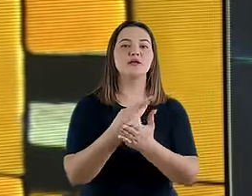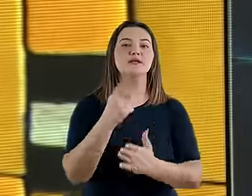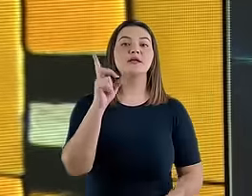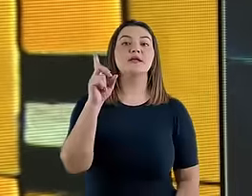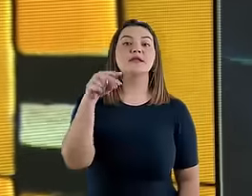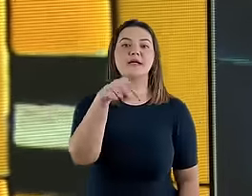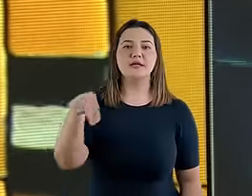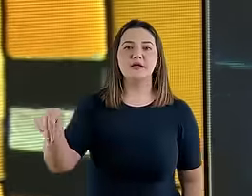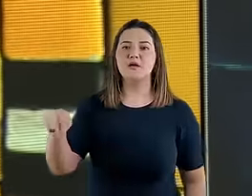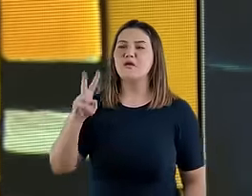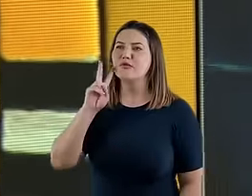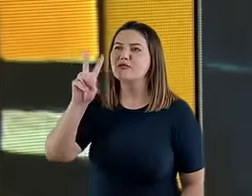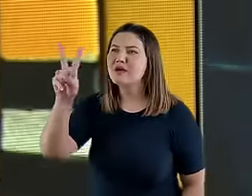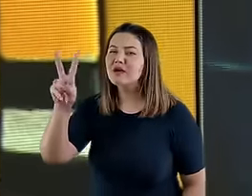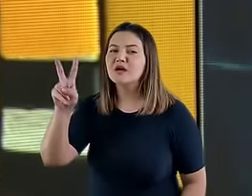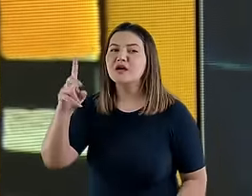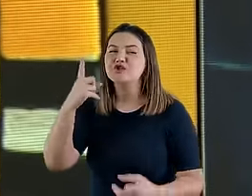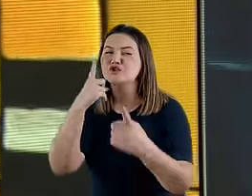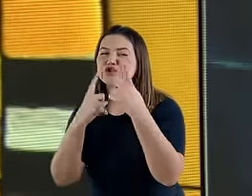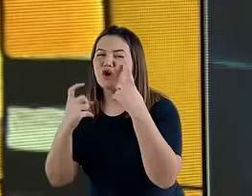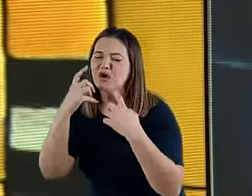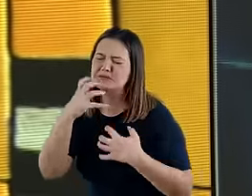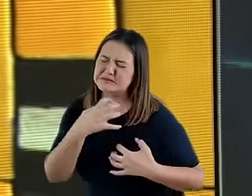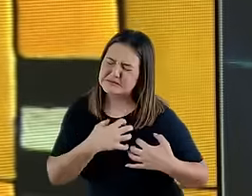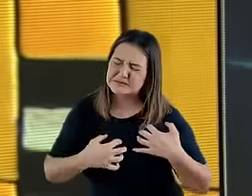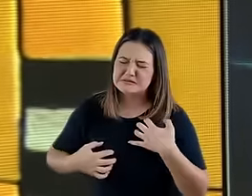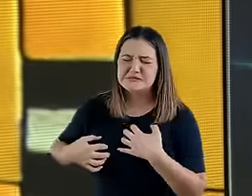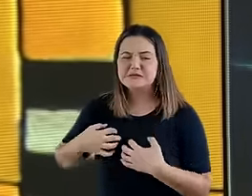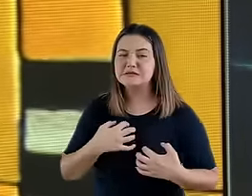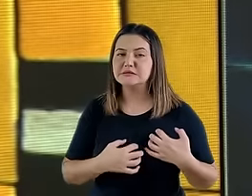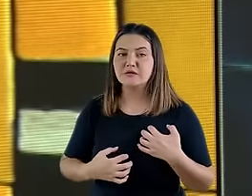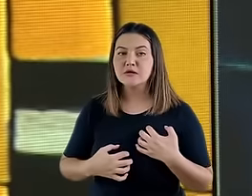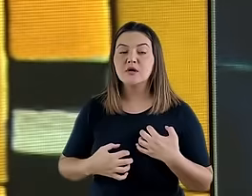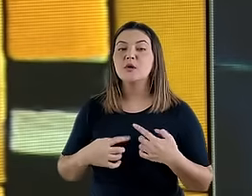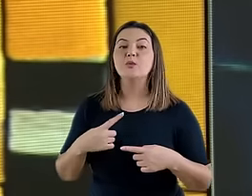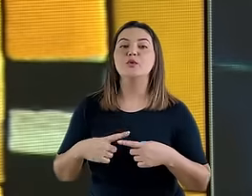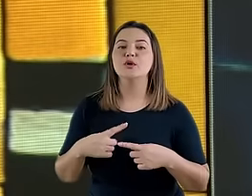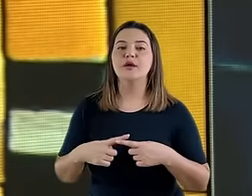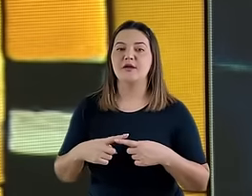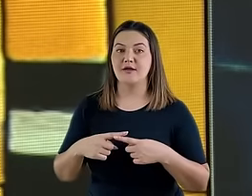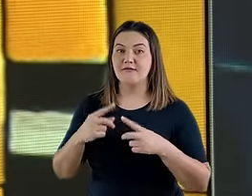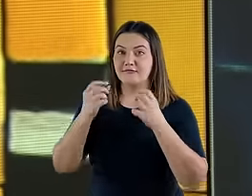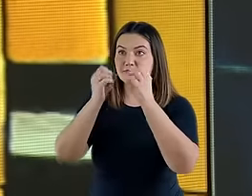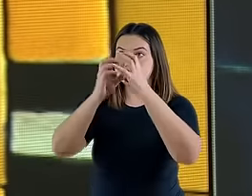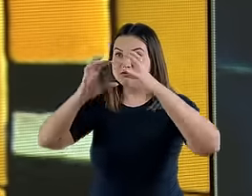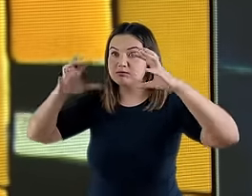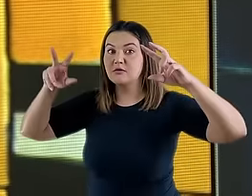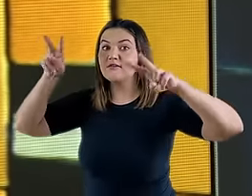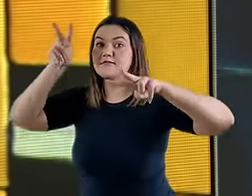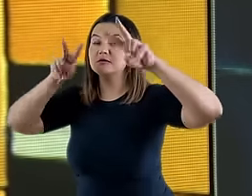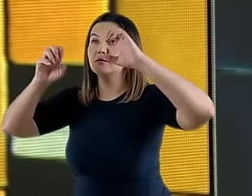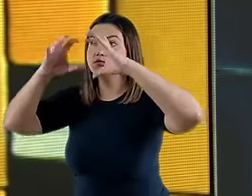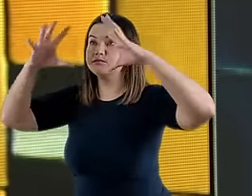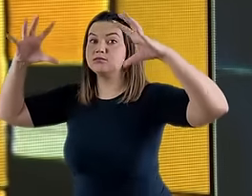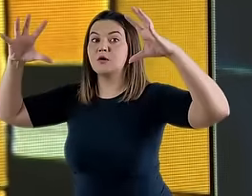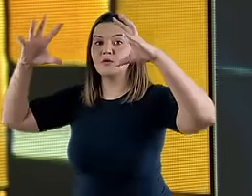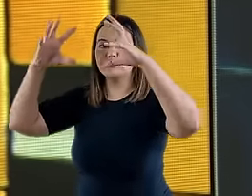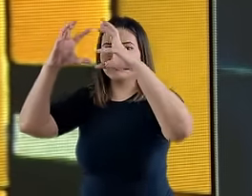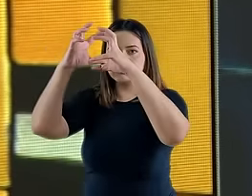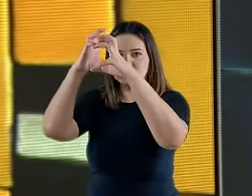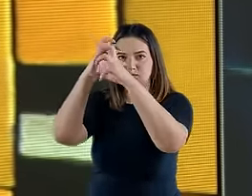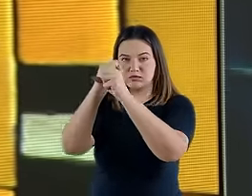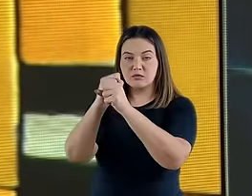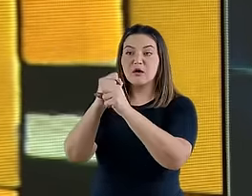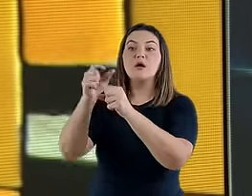chora amargamente. Isso está em Daniel 10, versículos 2 e 3. E no final da visão, é dito que ele, Daniel,